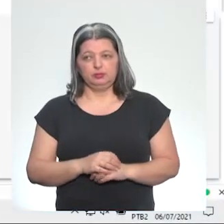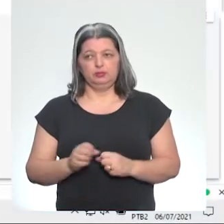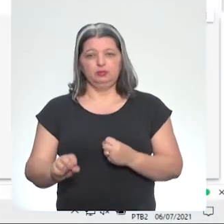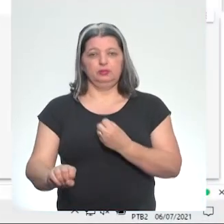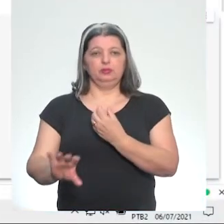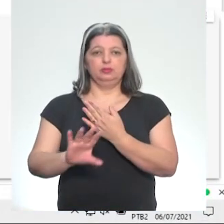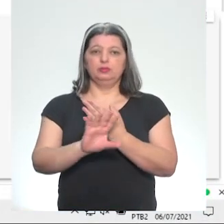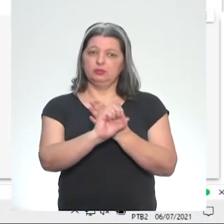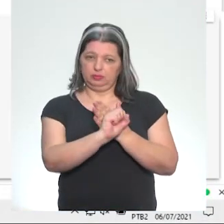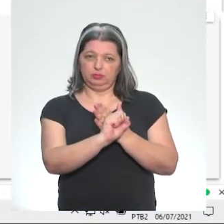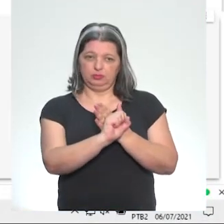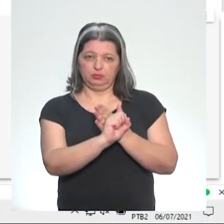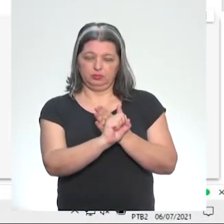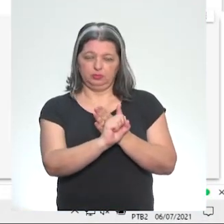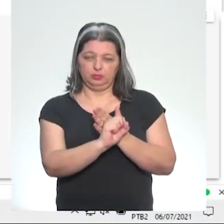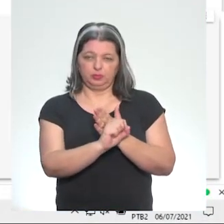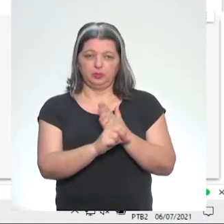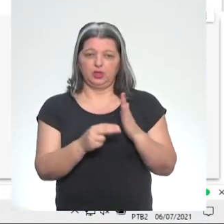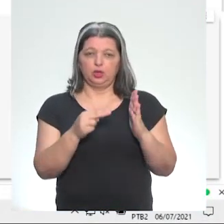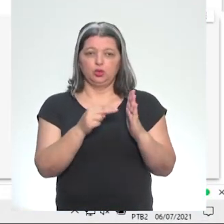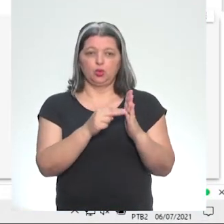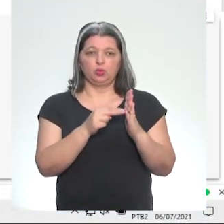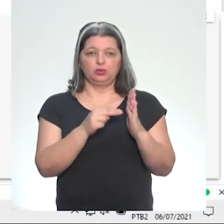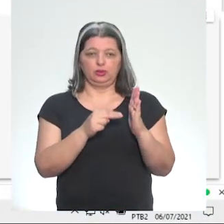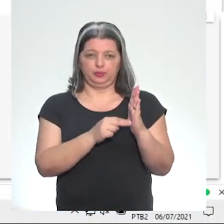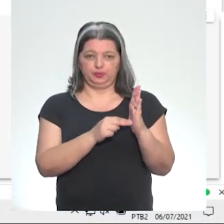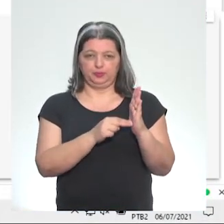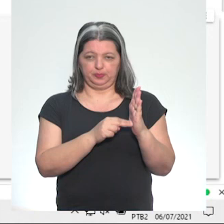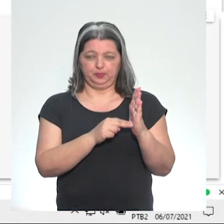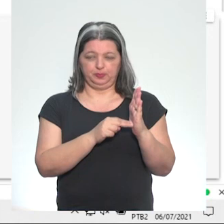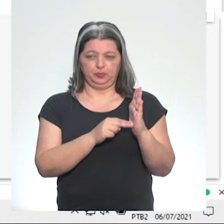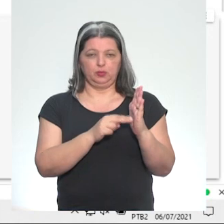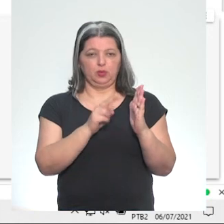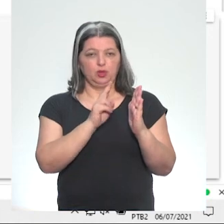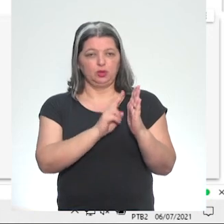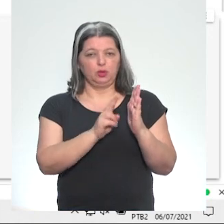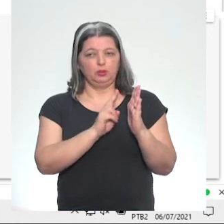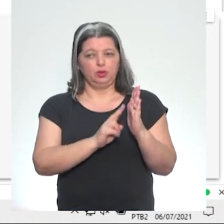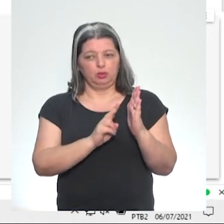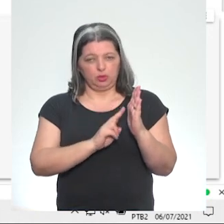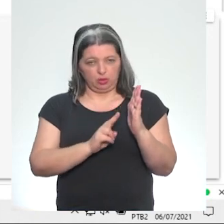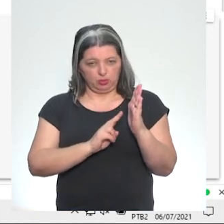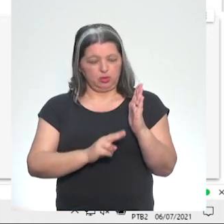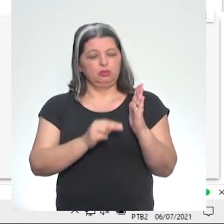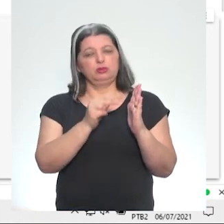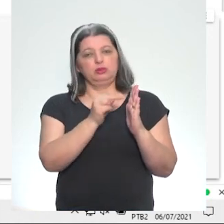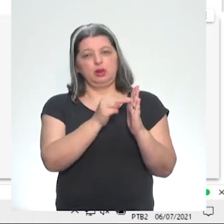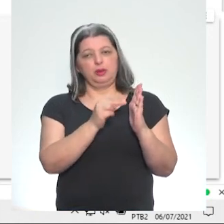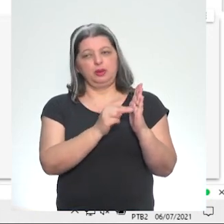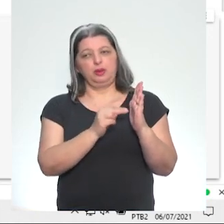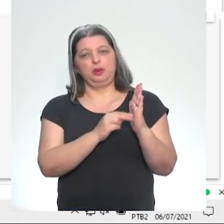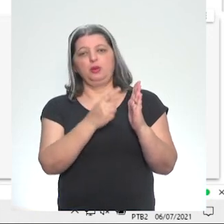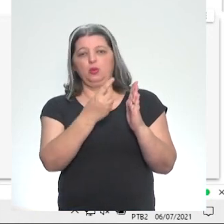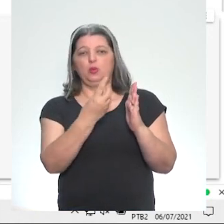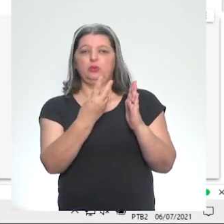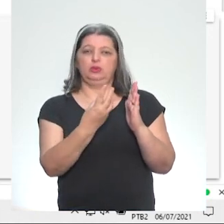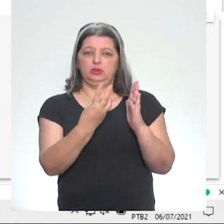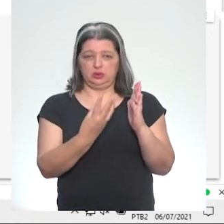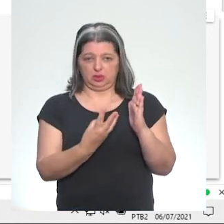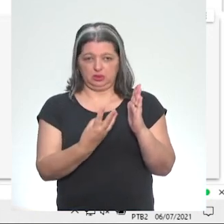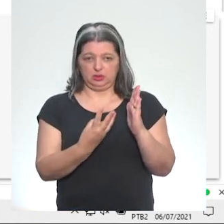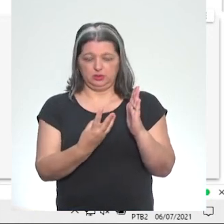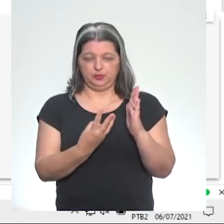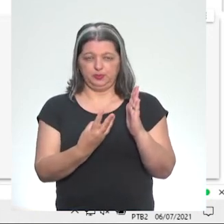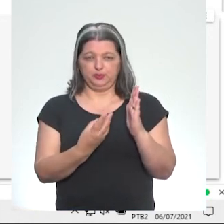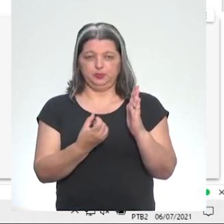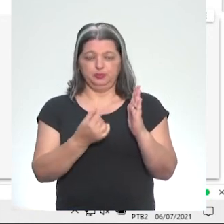nota. E aí eu vou dando um nome para cada uma das notas. Eu coloquei nota 1, 2 e 3. Mas lembra quando eu falei para vocês que